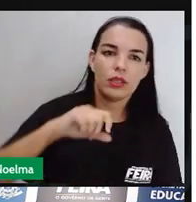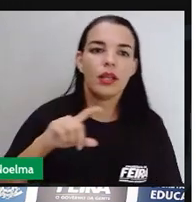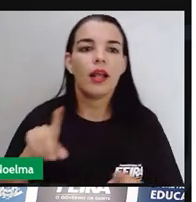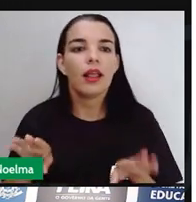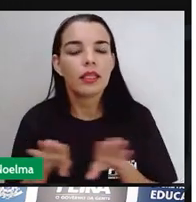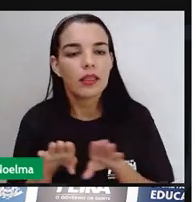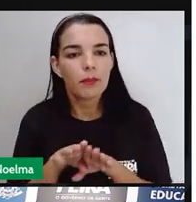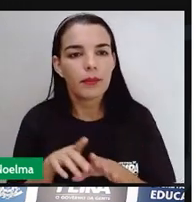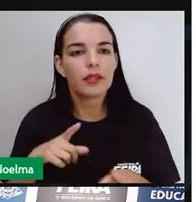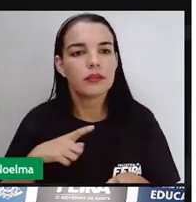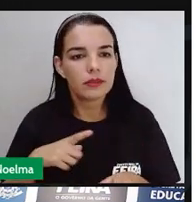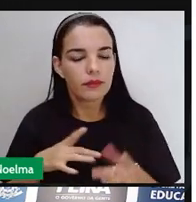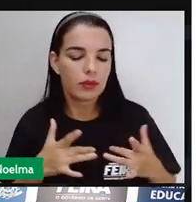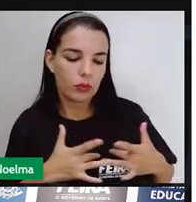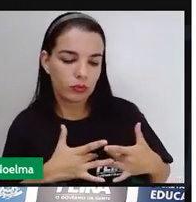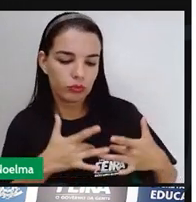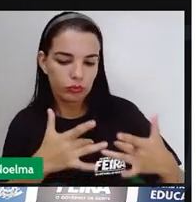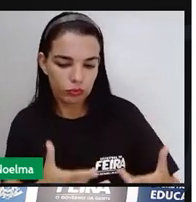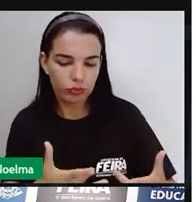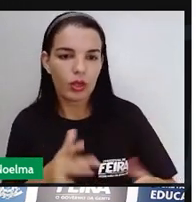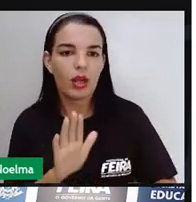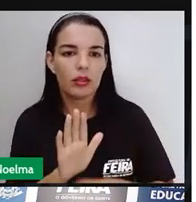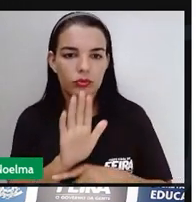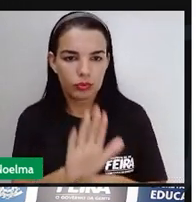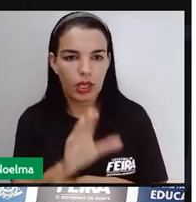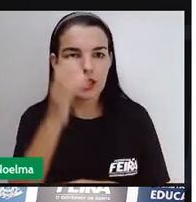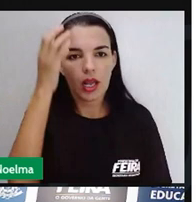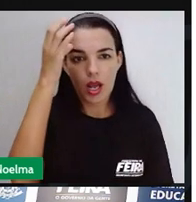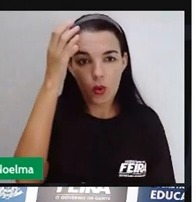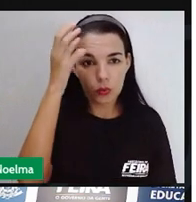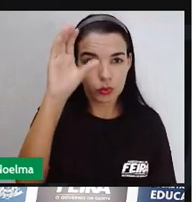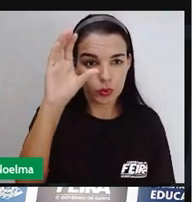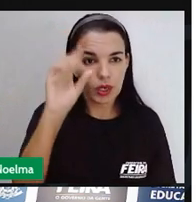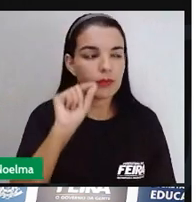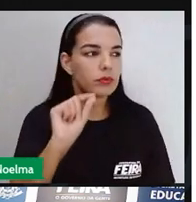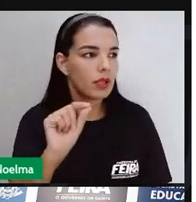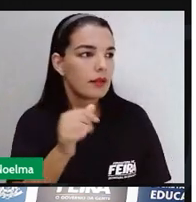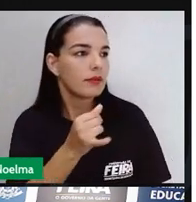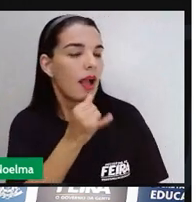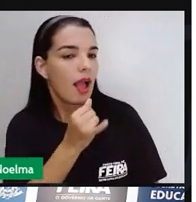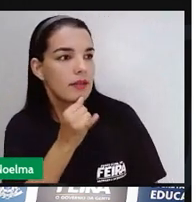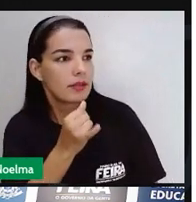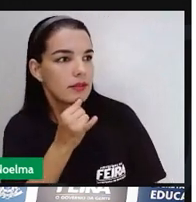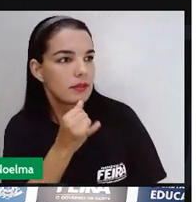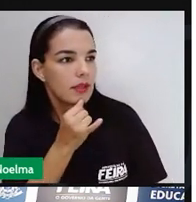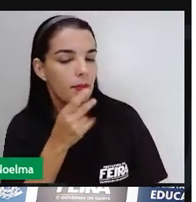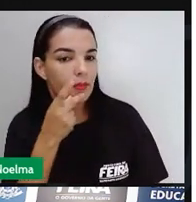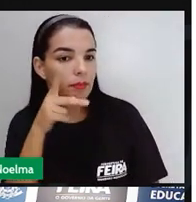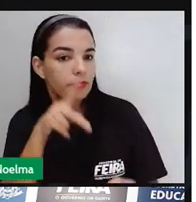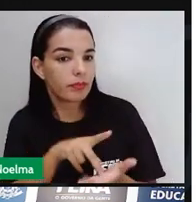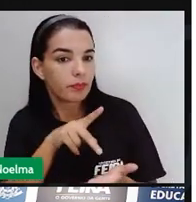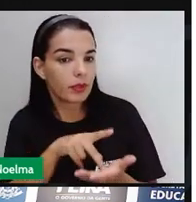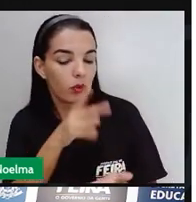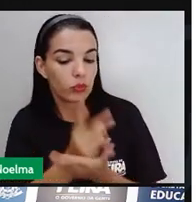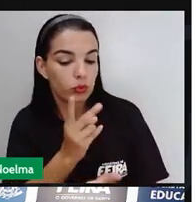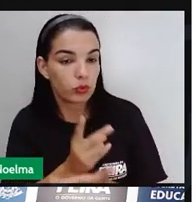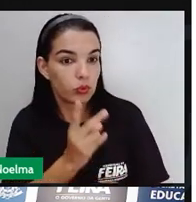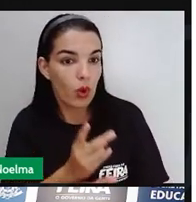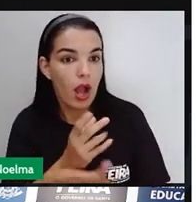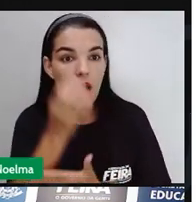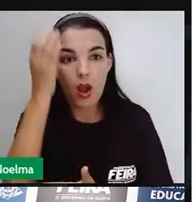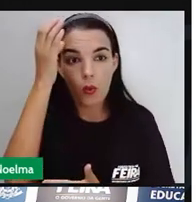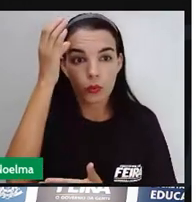contribuíram aí também com a nossa cultura. Um dos exemplos mais claros da permanência da cultura indígena no Brasil